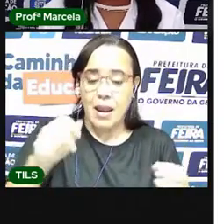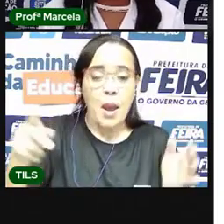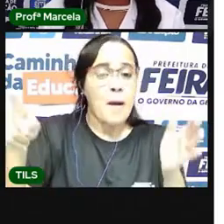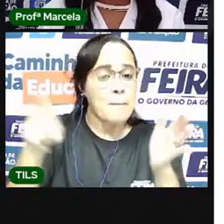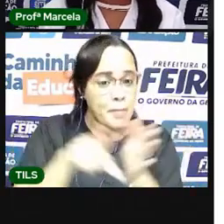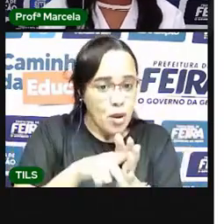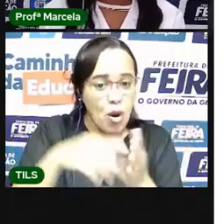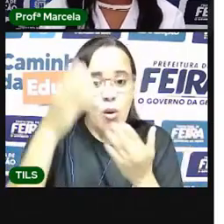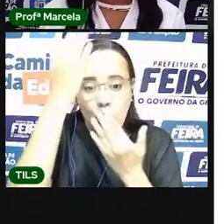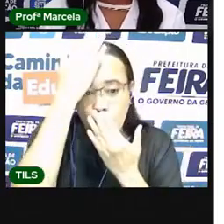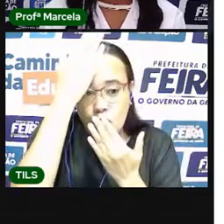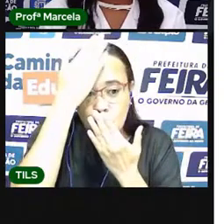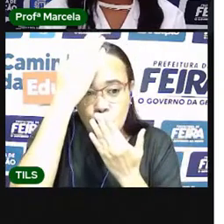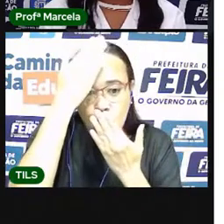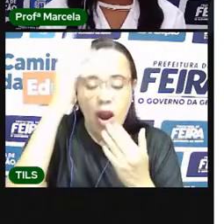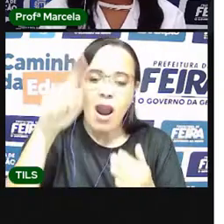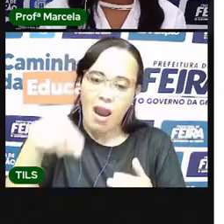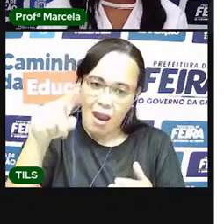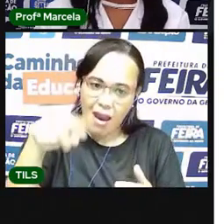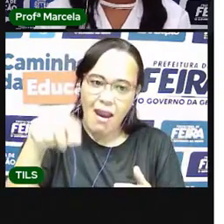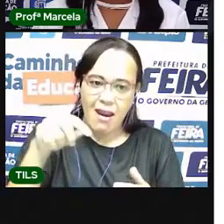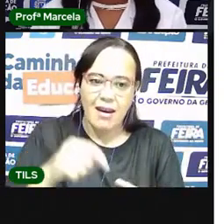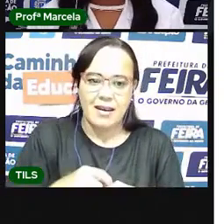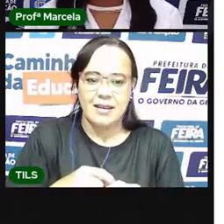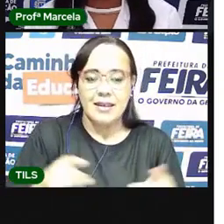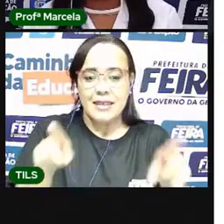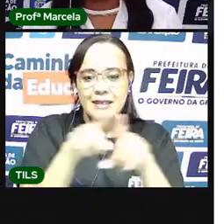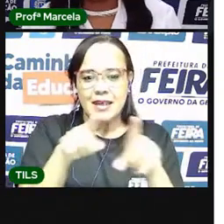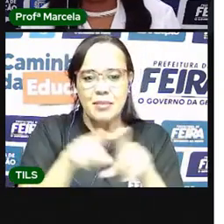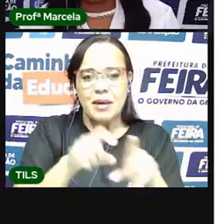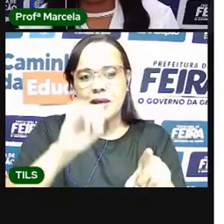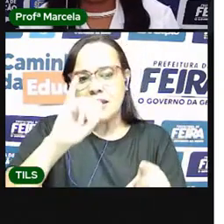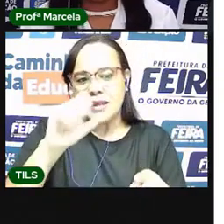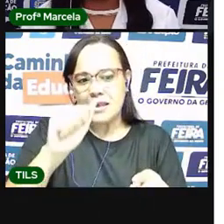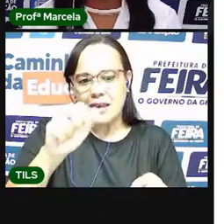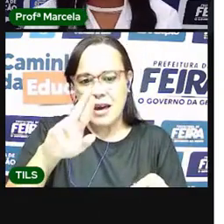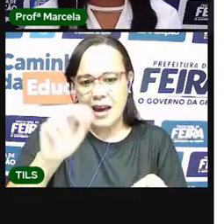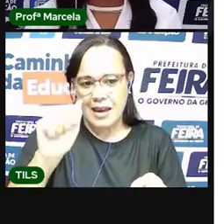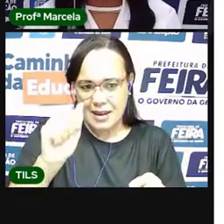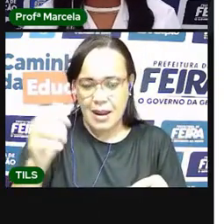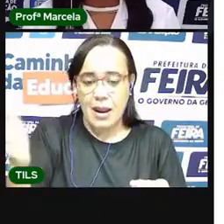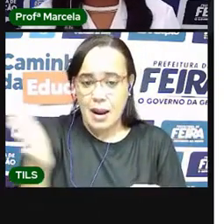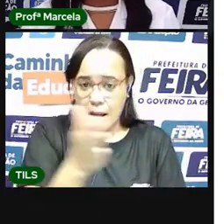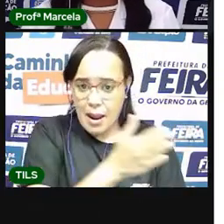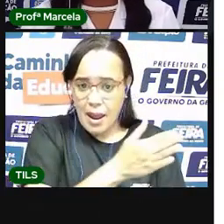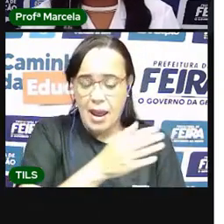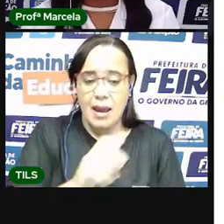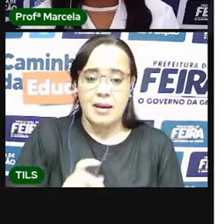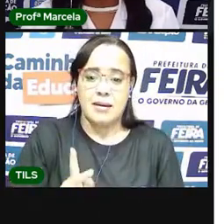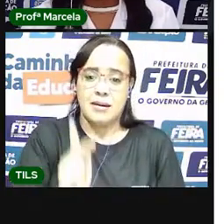Kaique e Cauê. Vamos ver como é que a gente escreve? Ó.